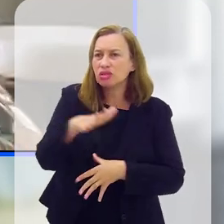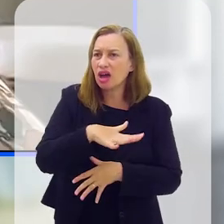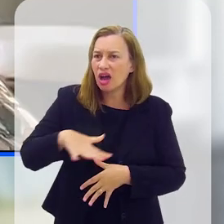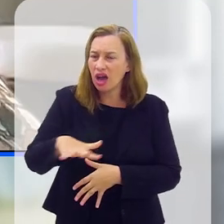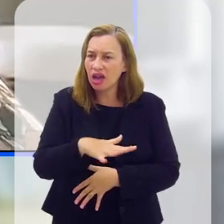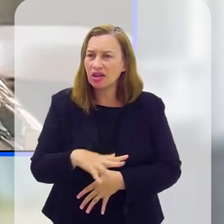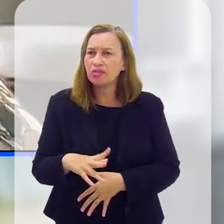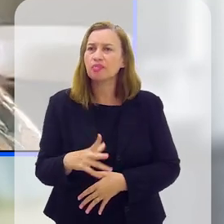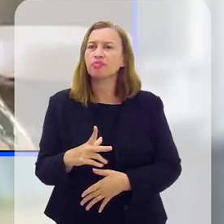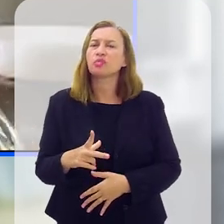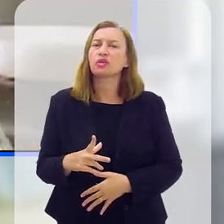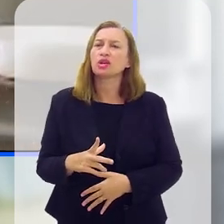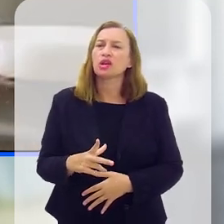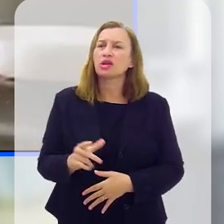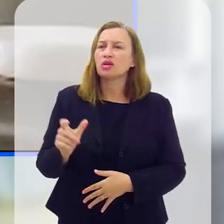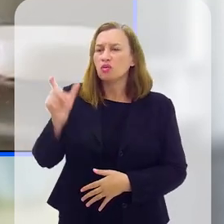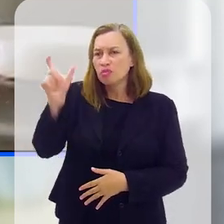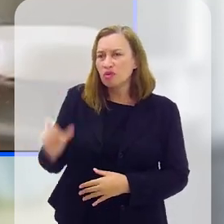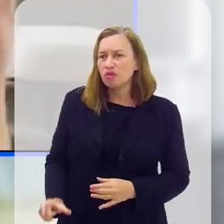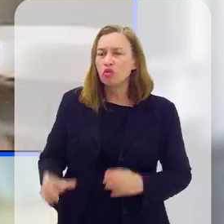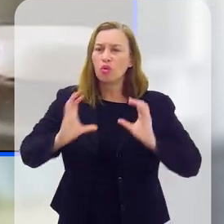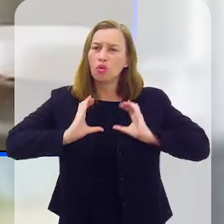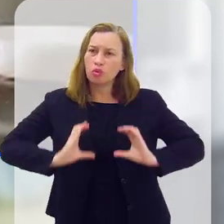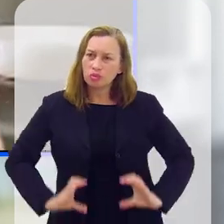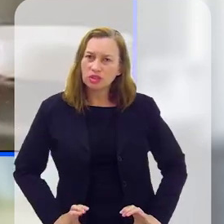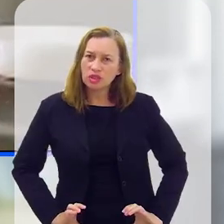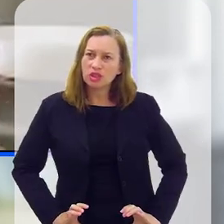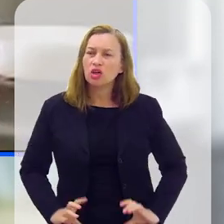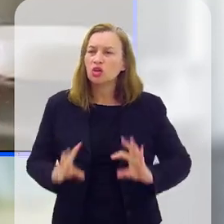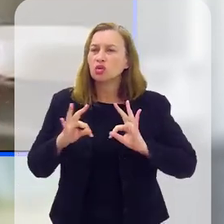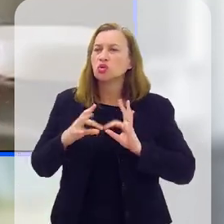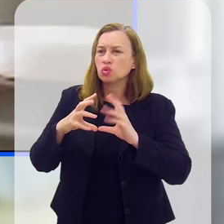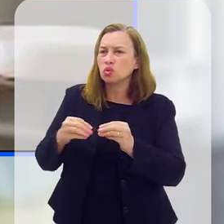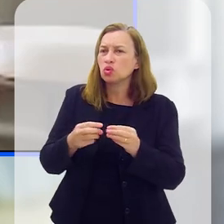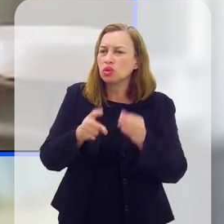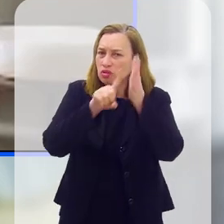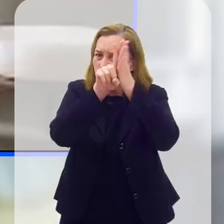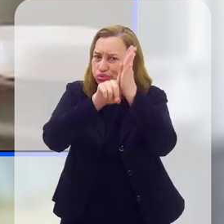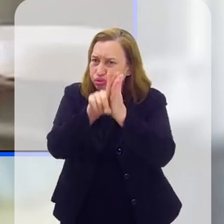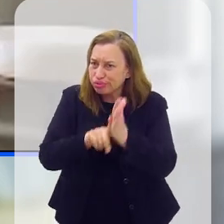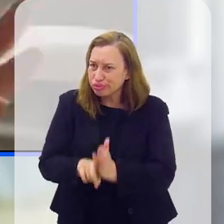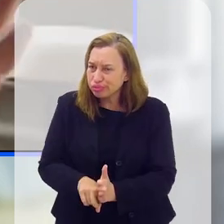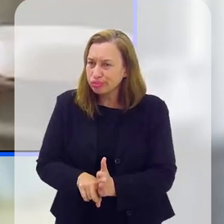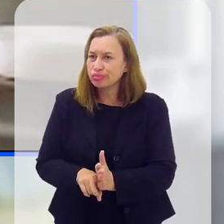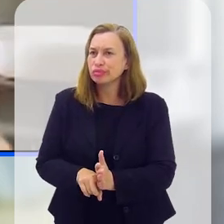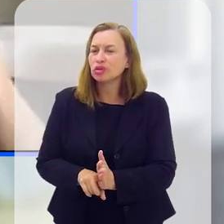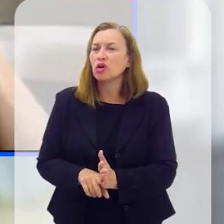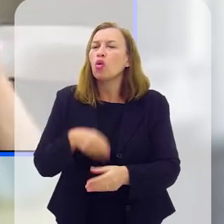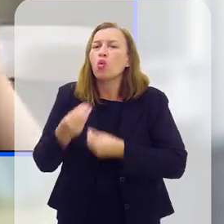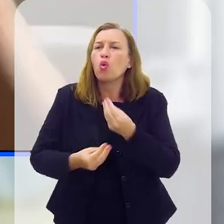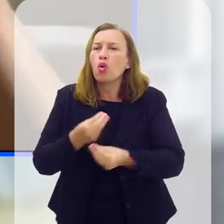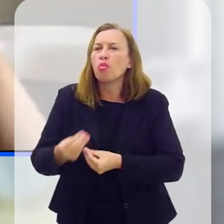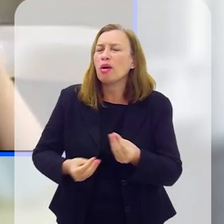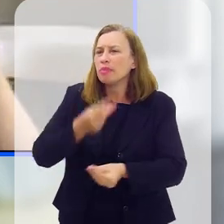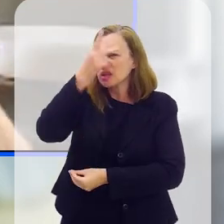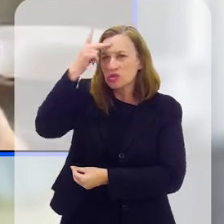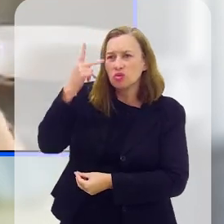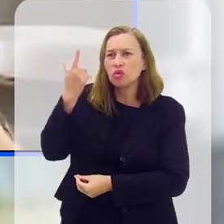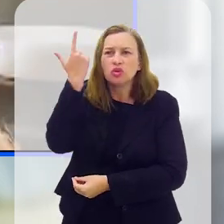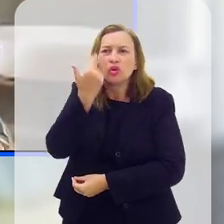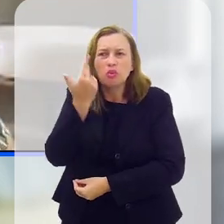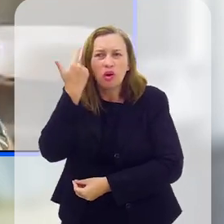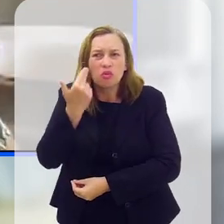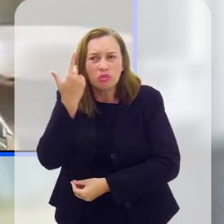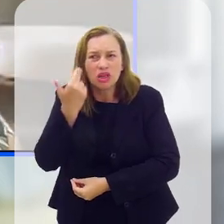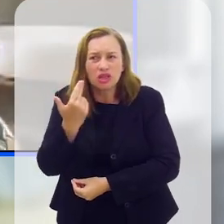dentro da área mesmo, do próprio mapeamento de perfil comportamental, quando você faz todo o levantamento na forma como a